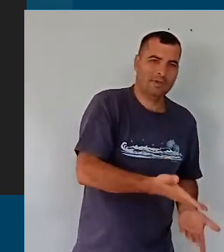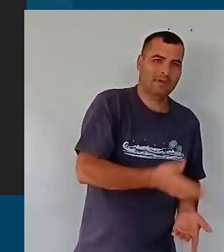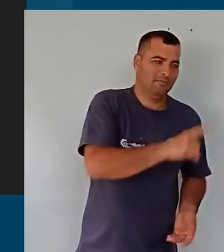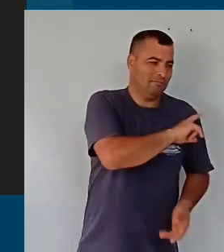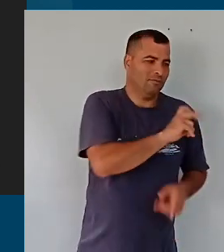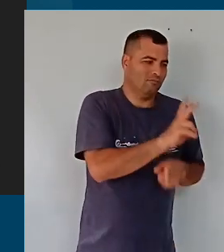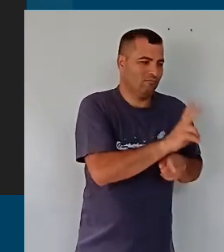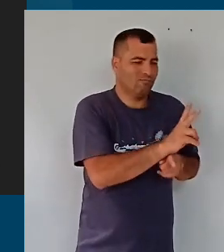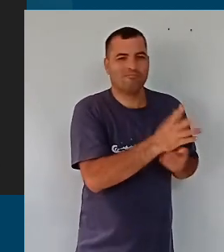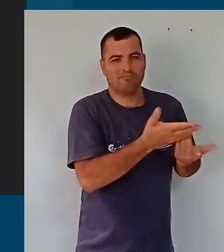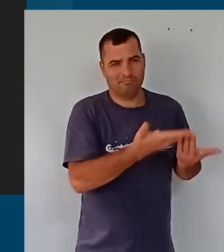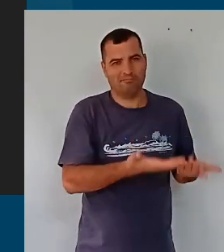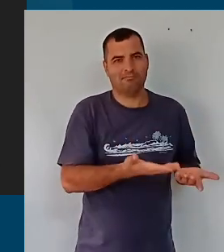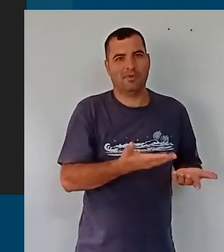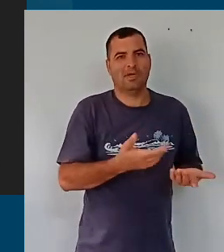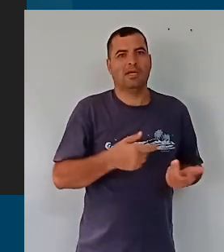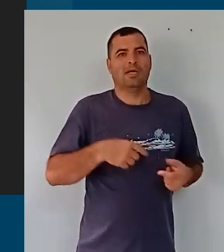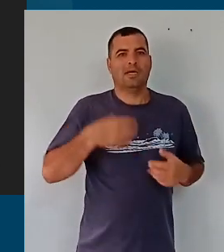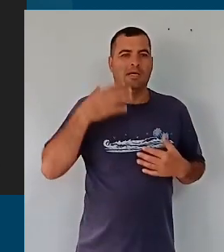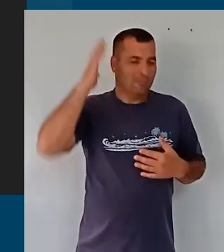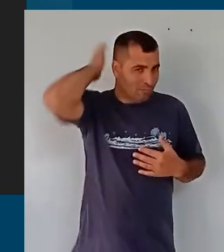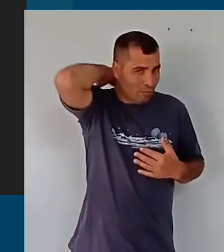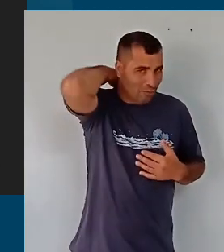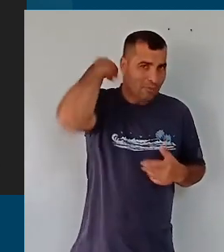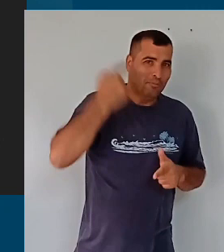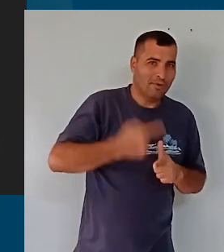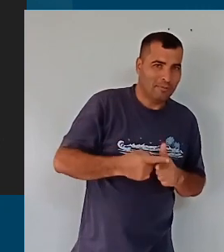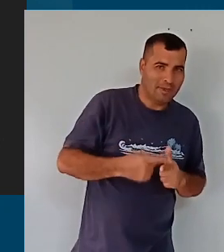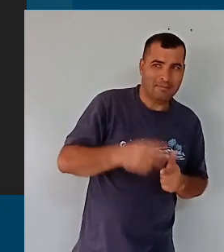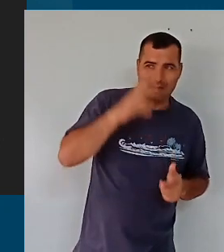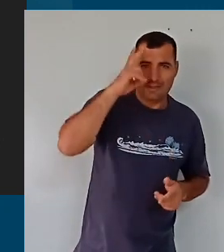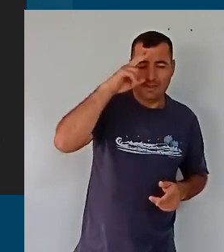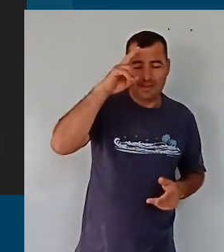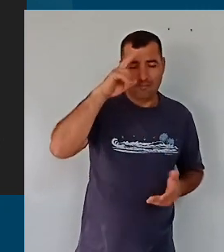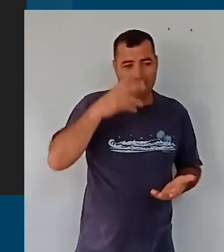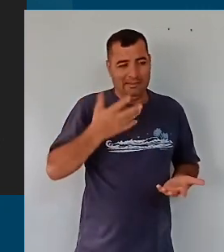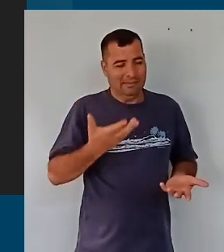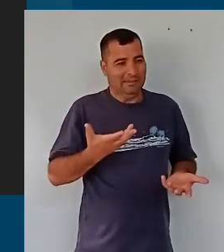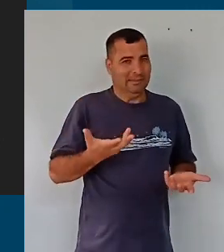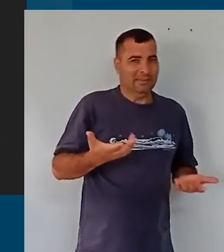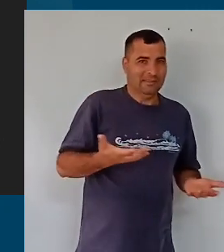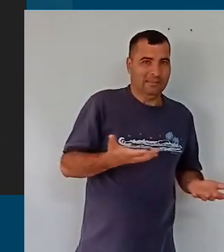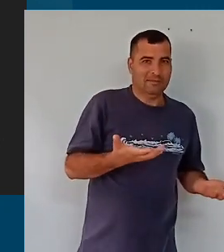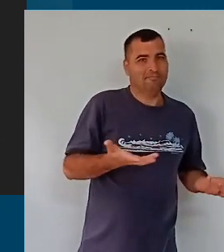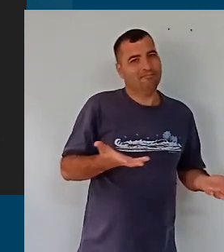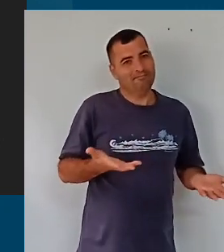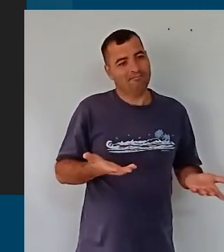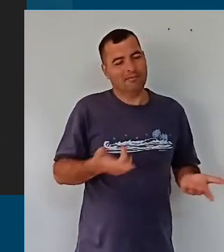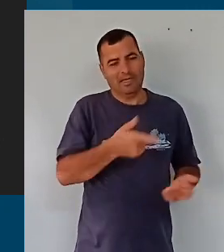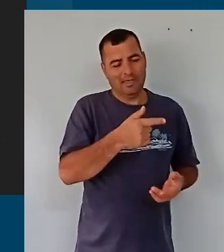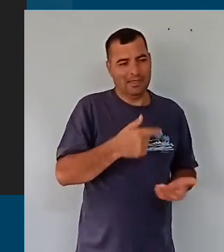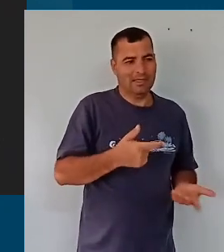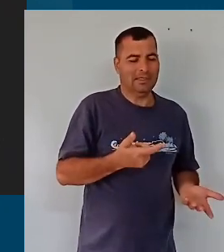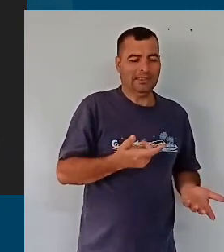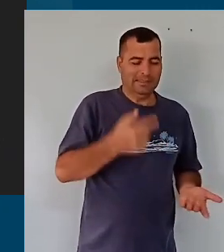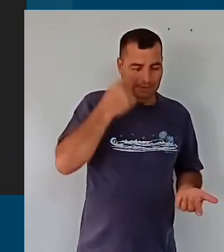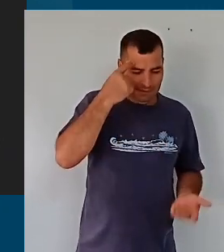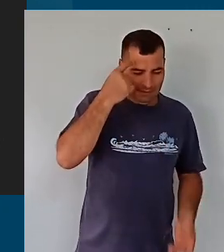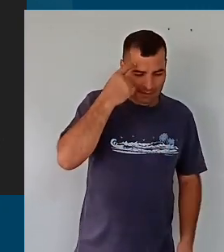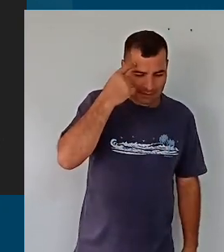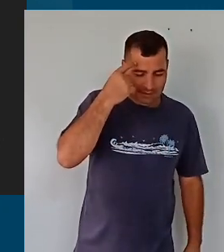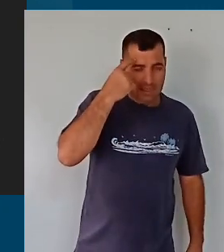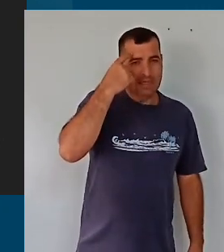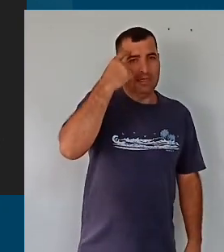dificuldade respiratória, mas achava que era uma outra situação, e ele se debruçou sobre a